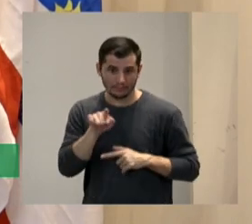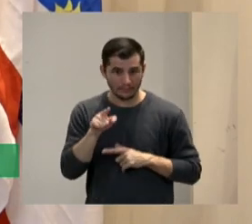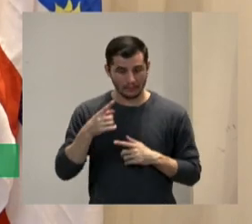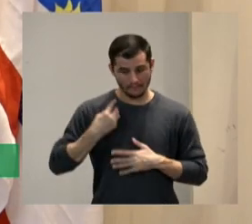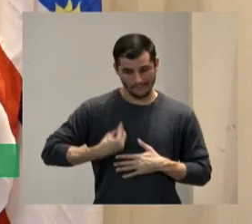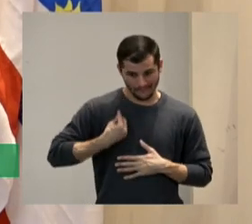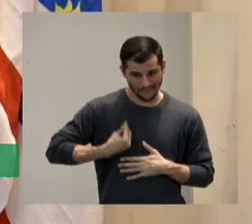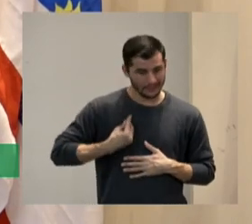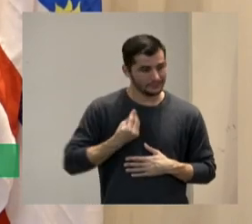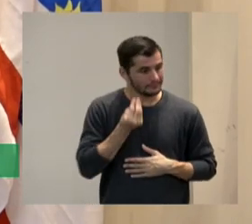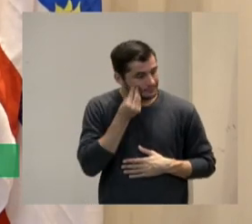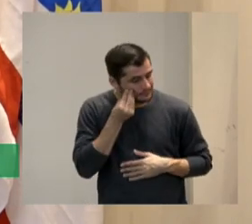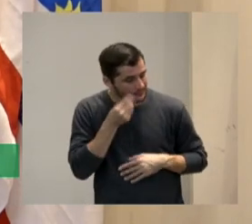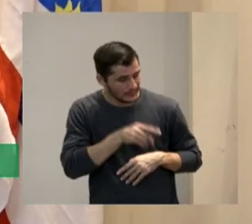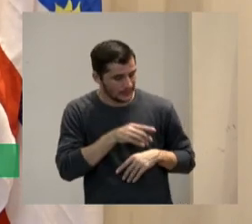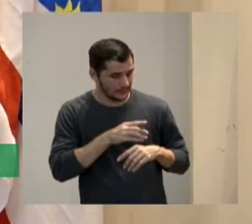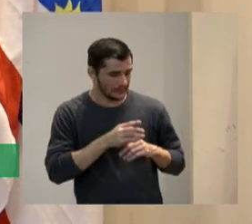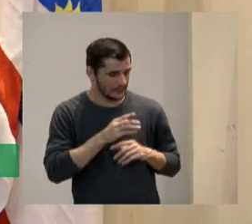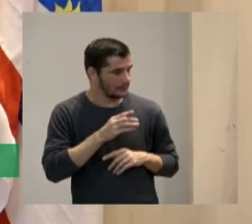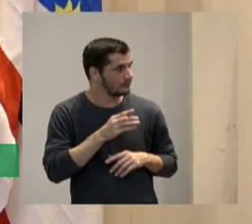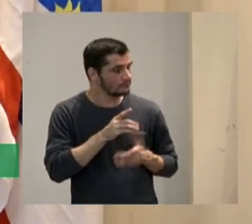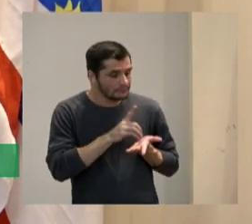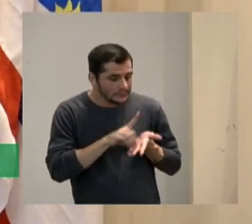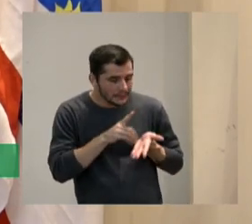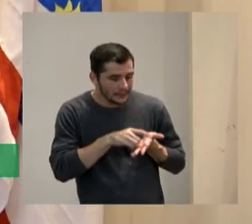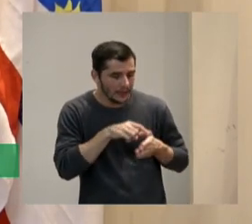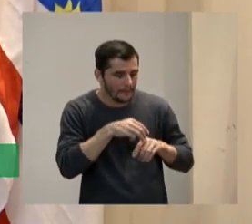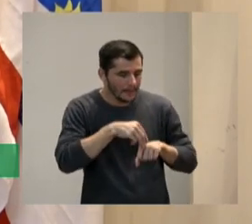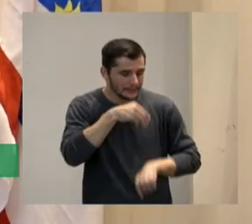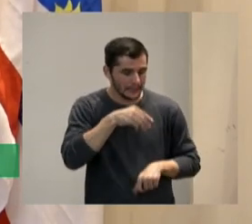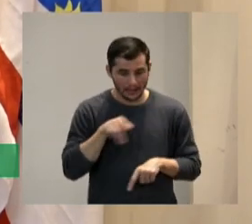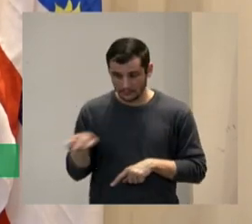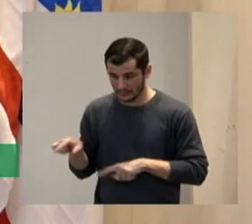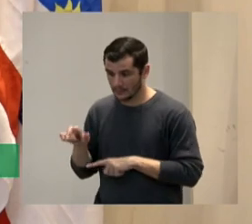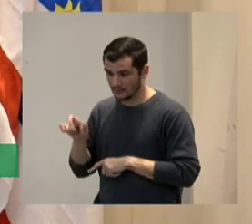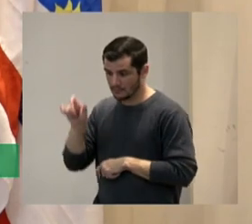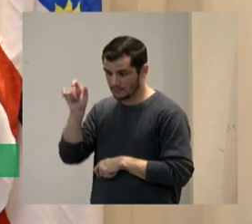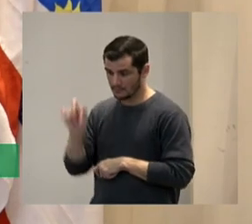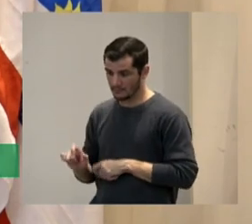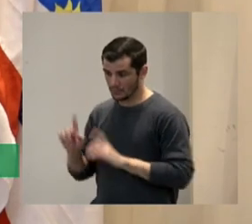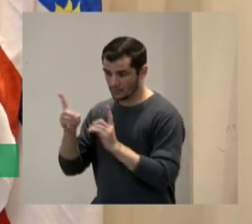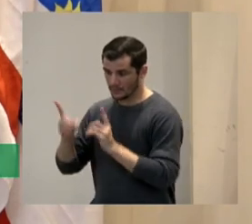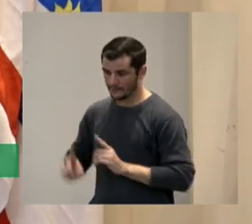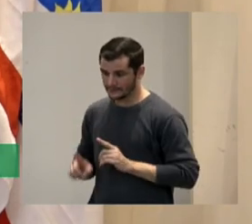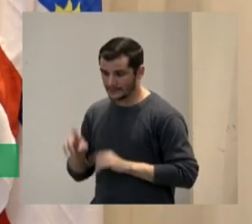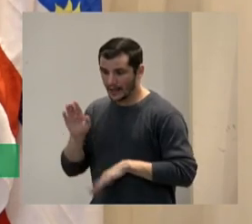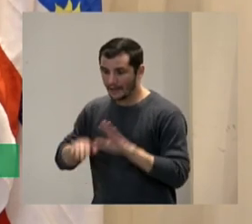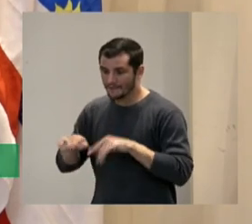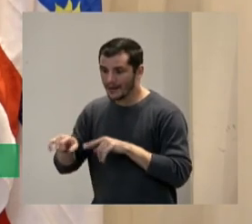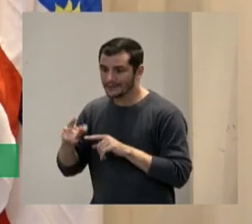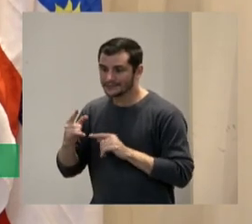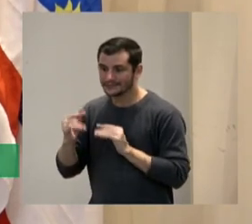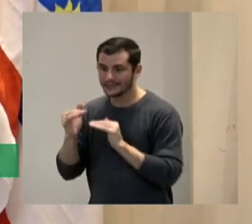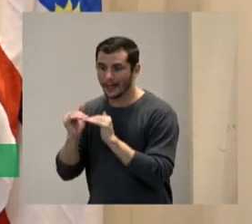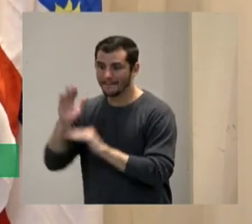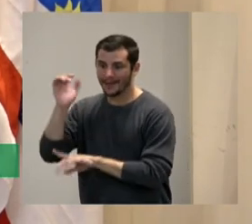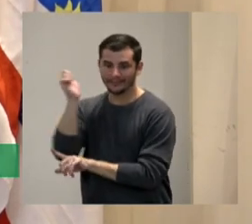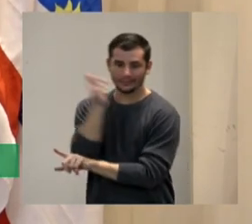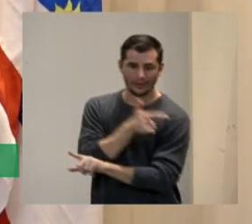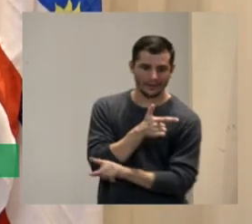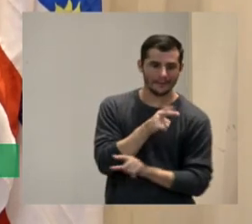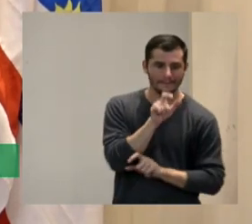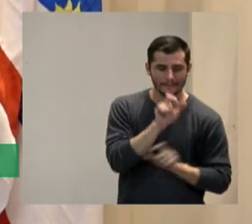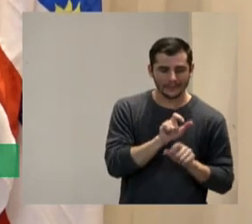de mestrado que o PCD ele rende mais do que uma pessoa não PCD vamos dizer assim e dependendo de como for